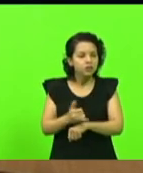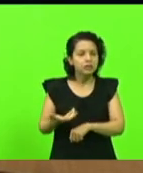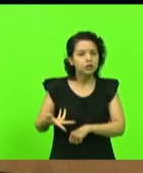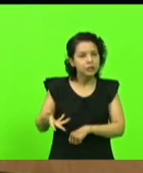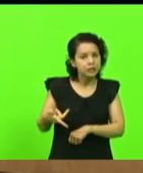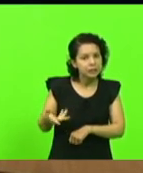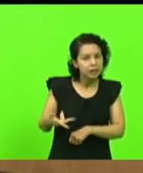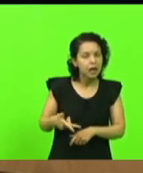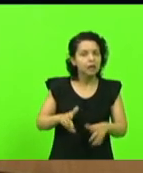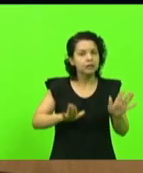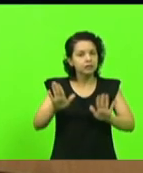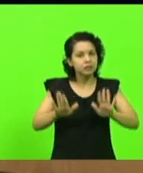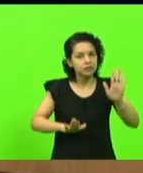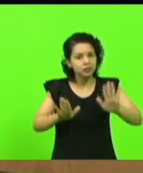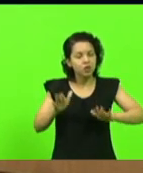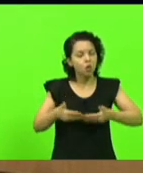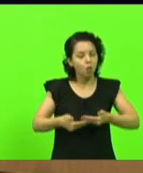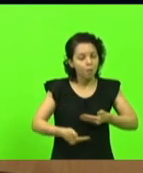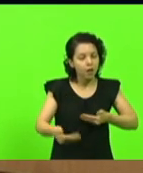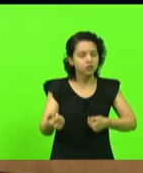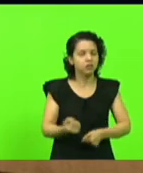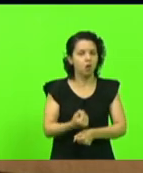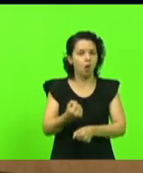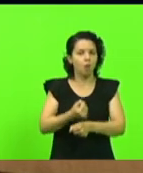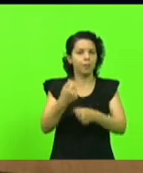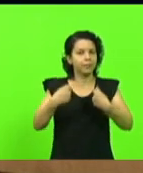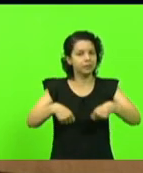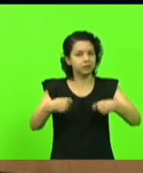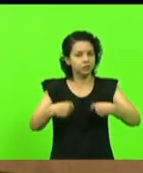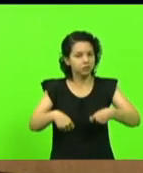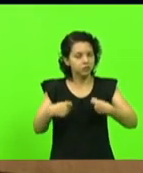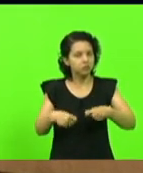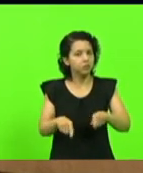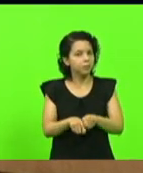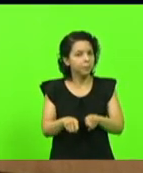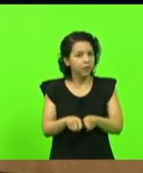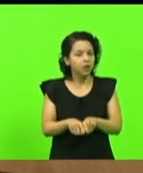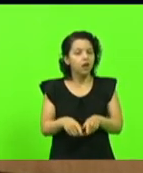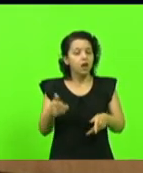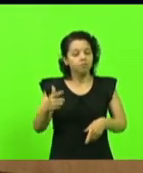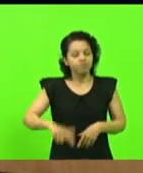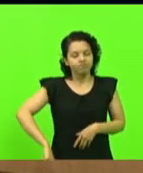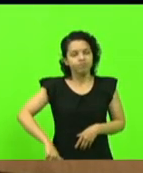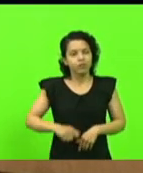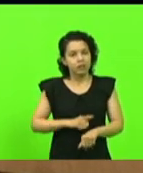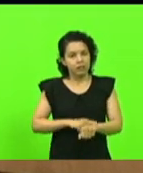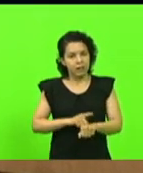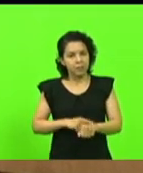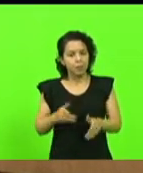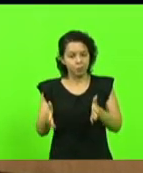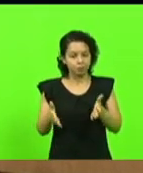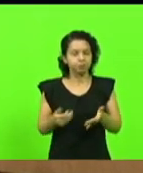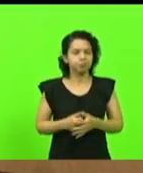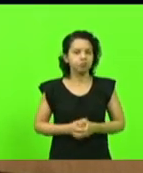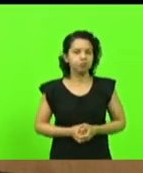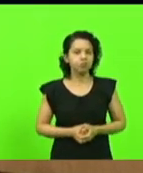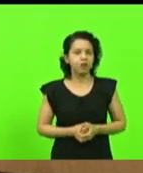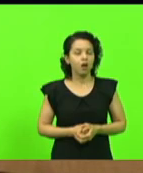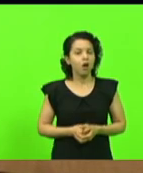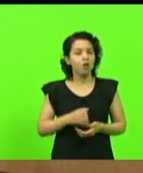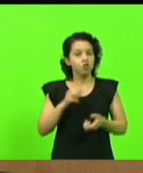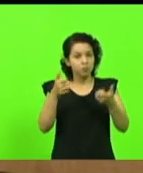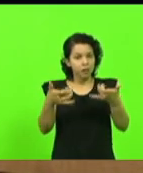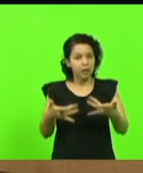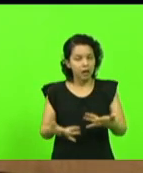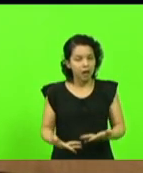licitações e de fato começar essas obras eu queria eu ainda no curto espaço de tempo que tem seu presidente destacar que hoje de manhã